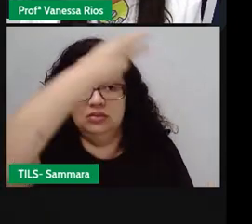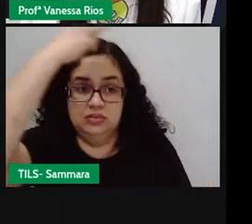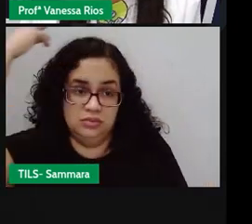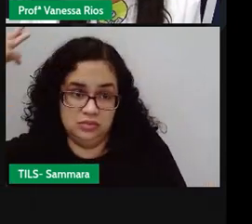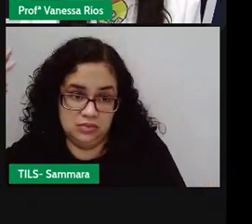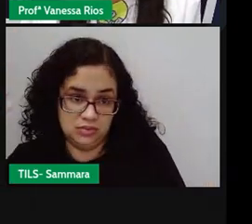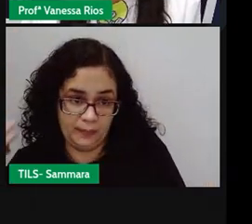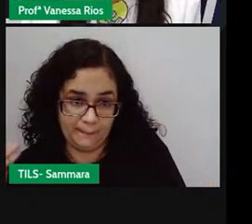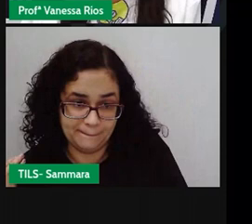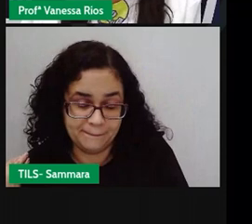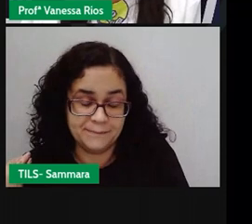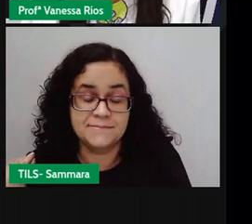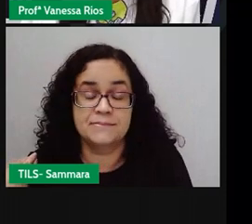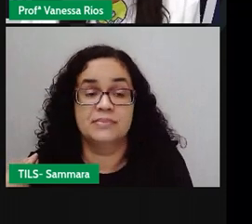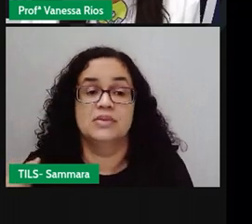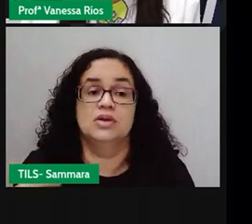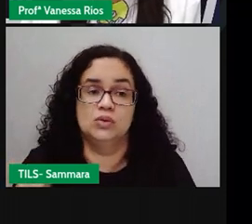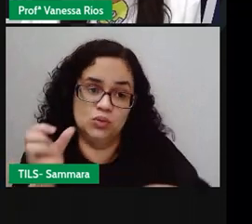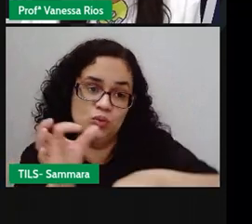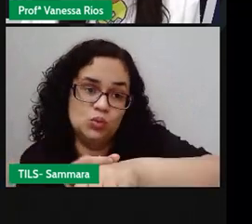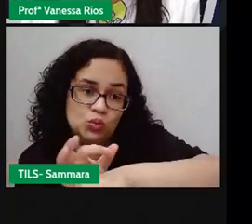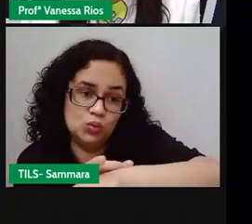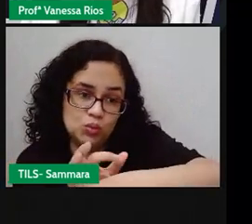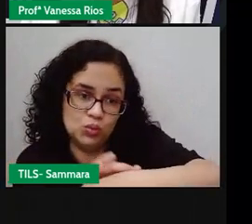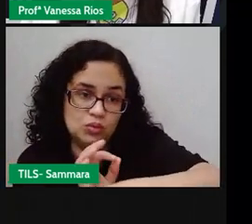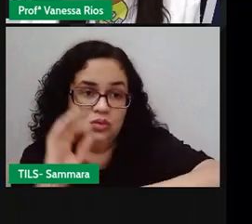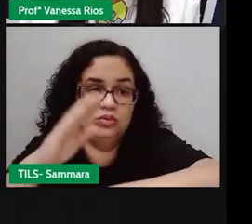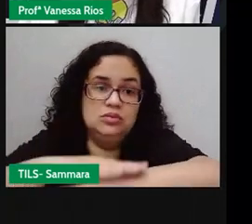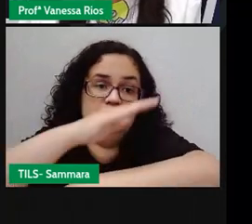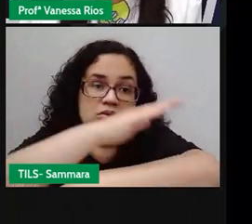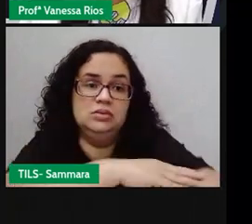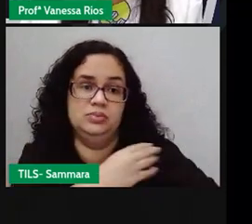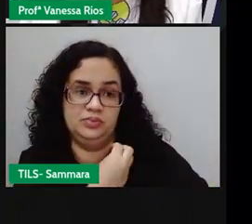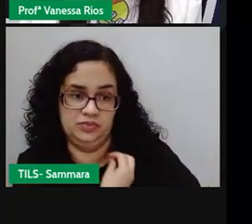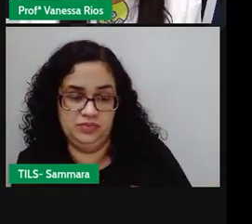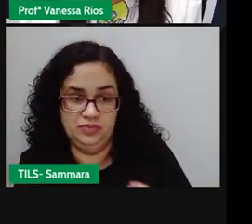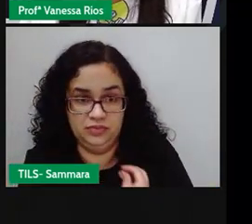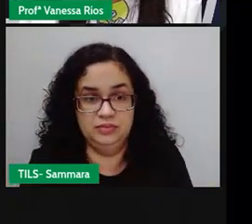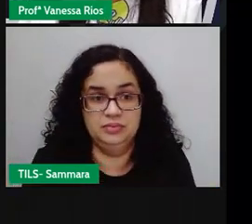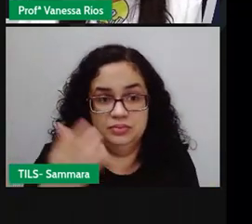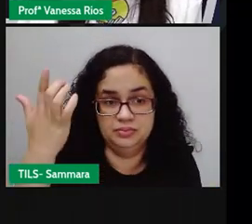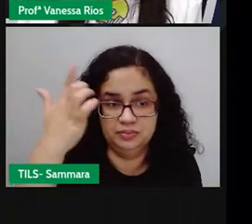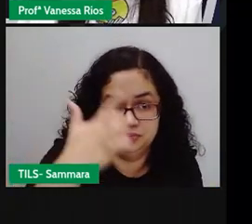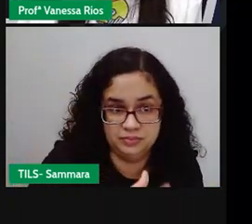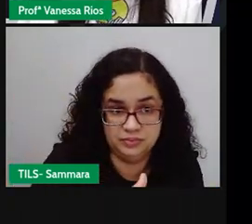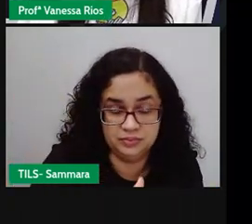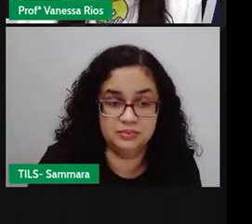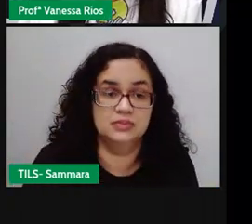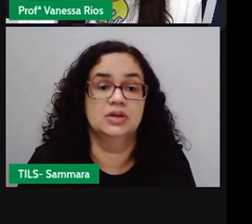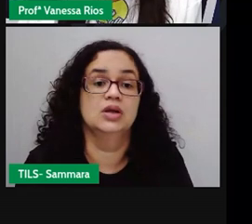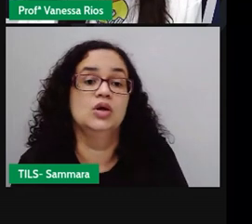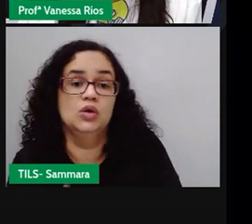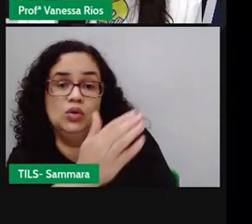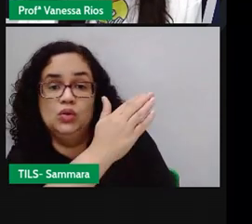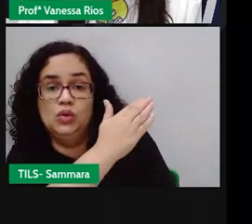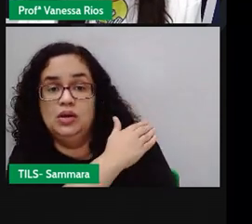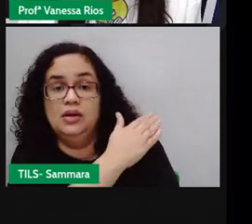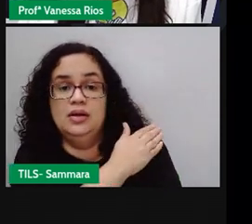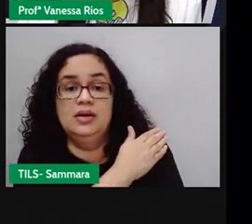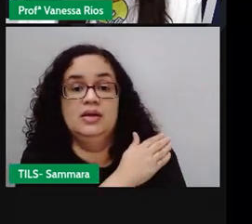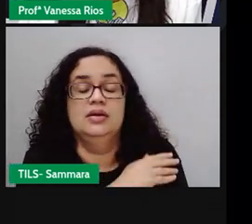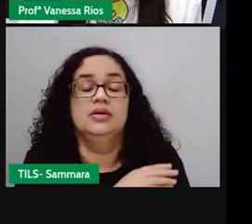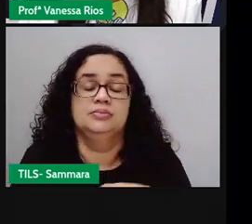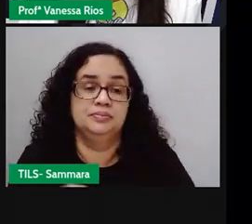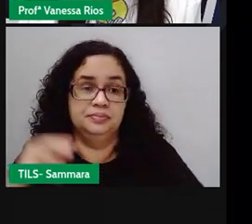quem colou os pedacinhos e fez o sapo viver novamente. Nas suas costas ficou a